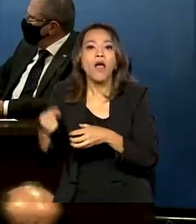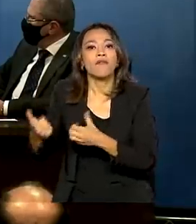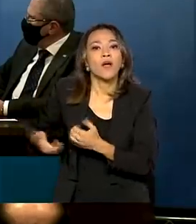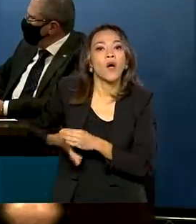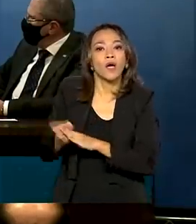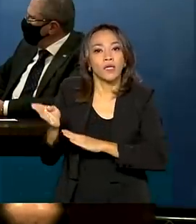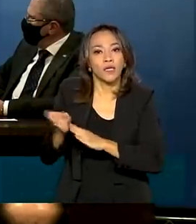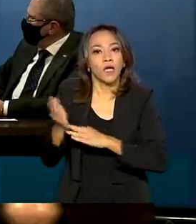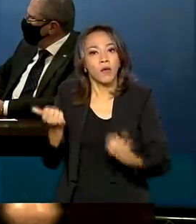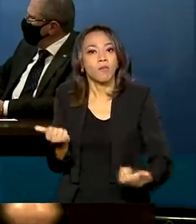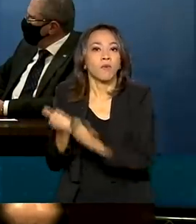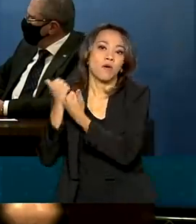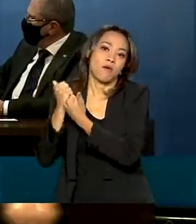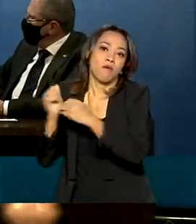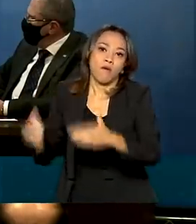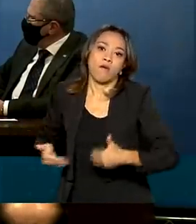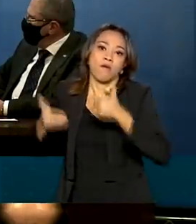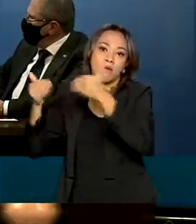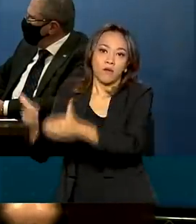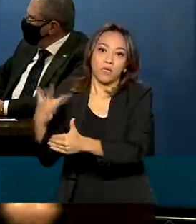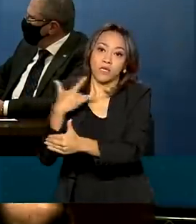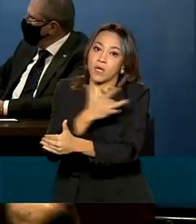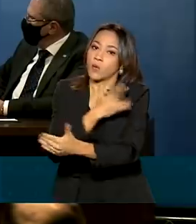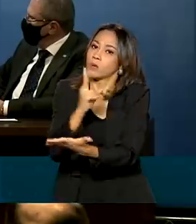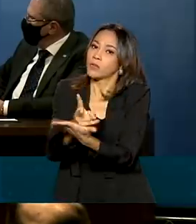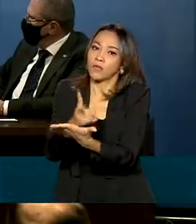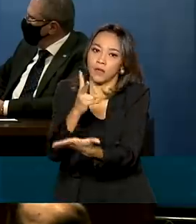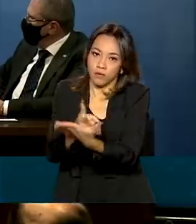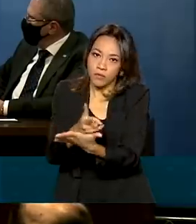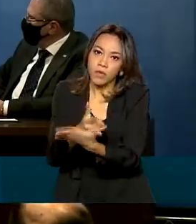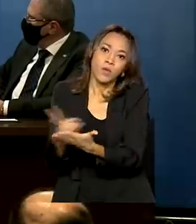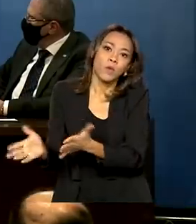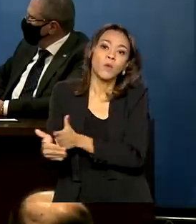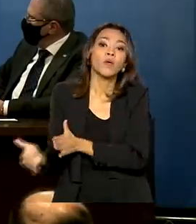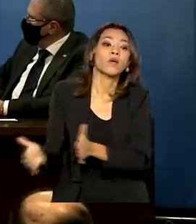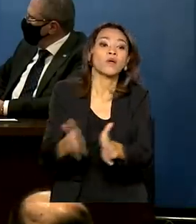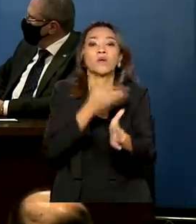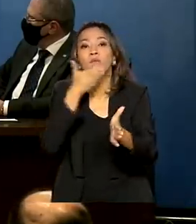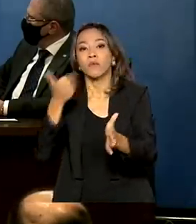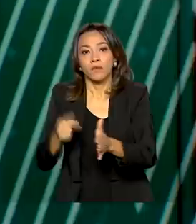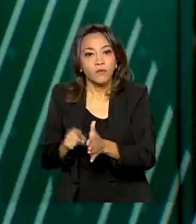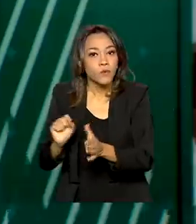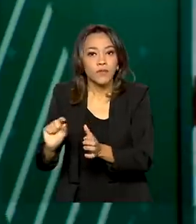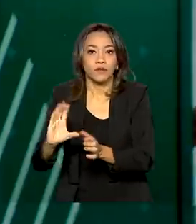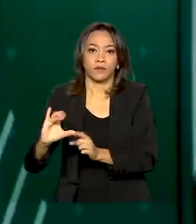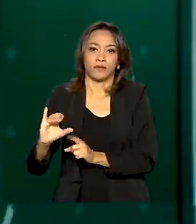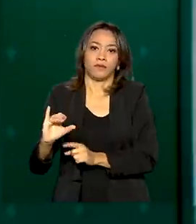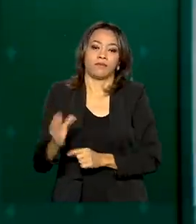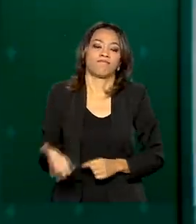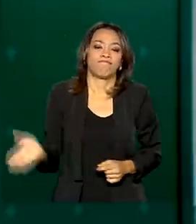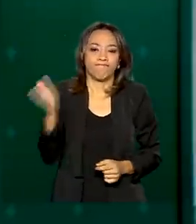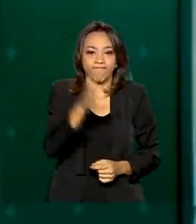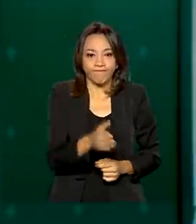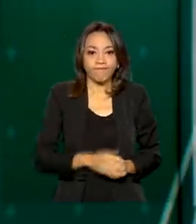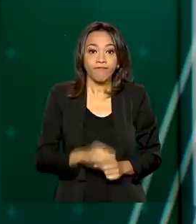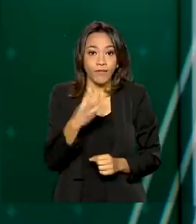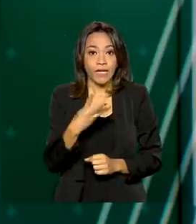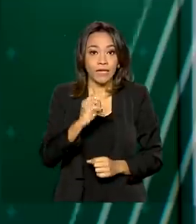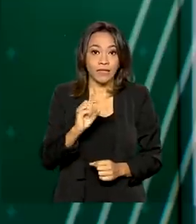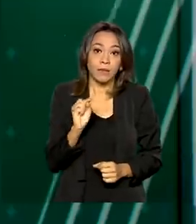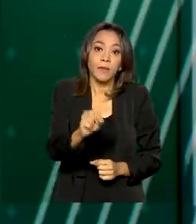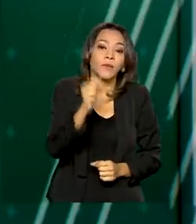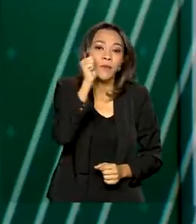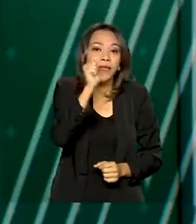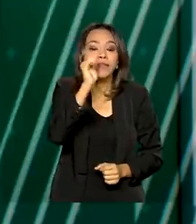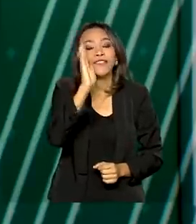da Saúde, para nos orientar sempre no caminho da ciência. E 30 mil mulheres já